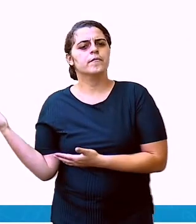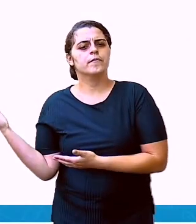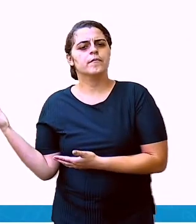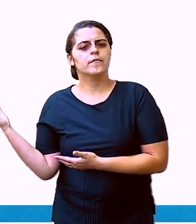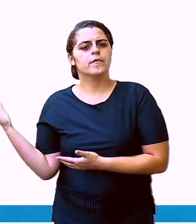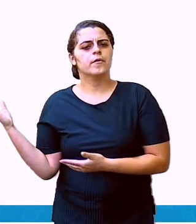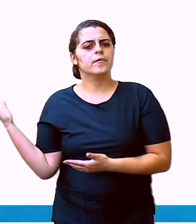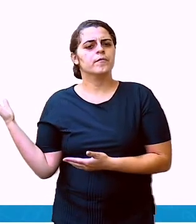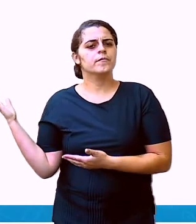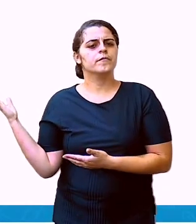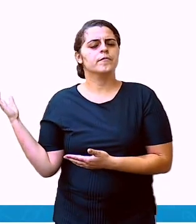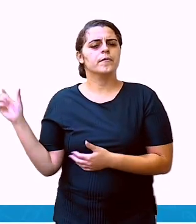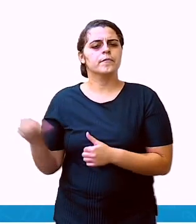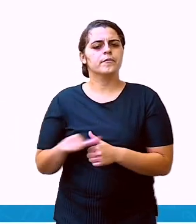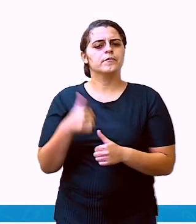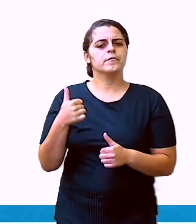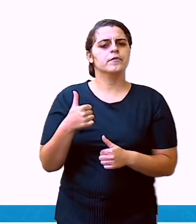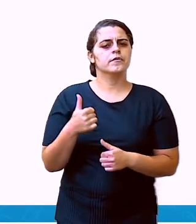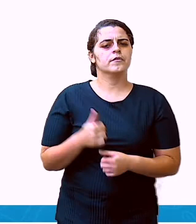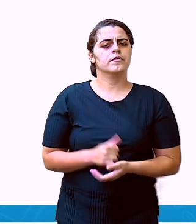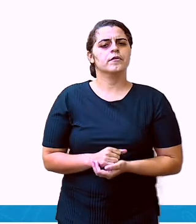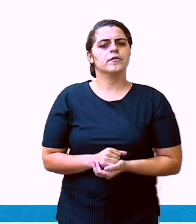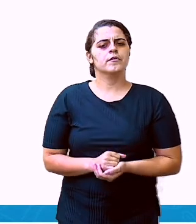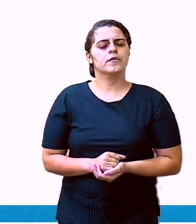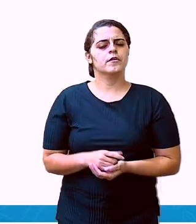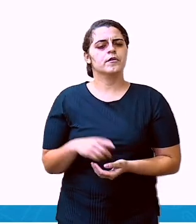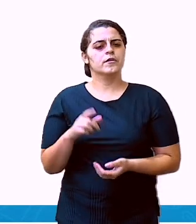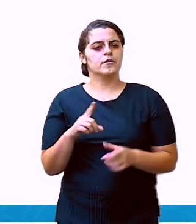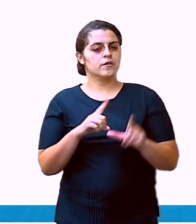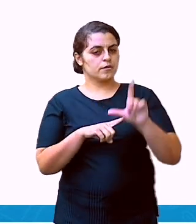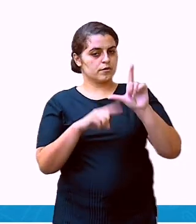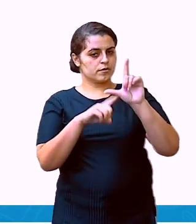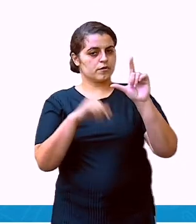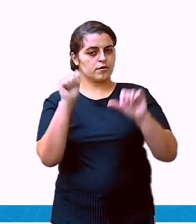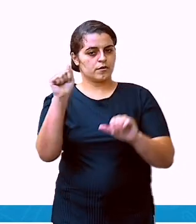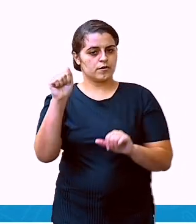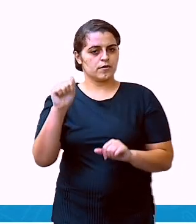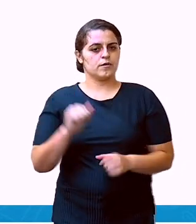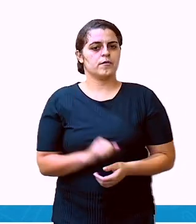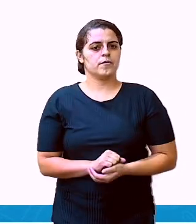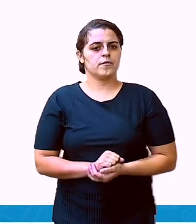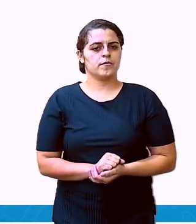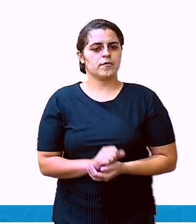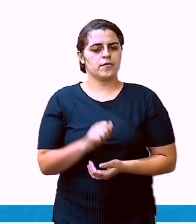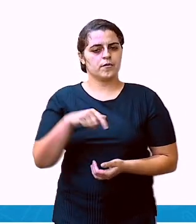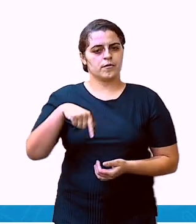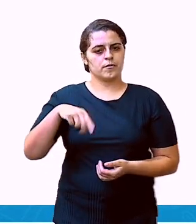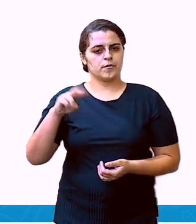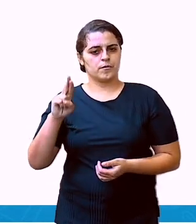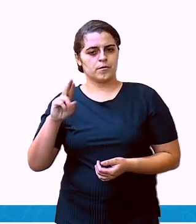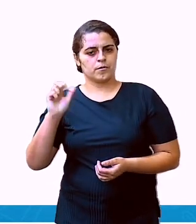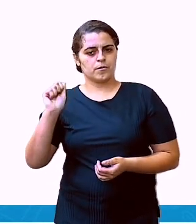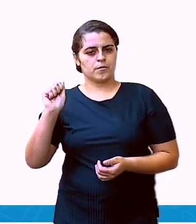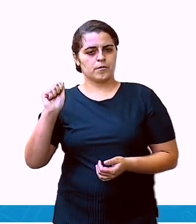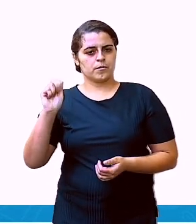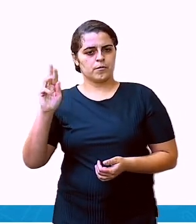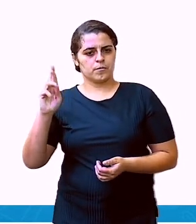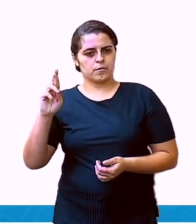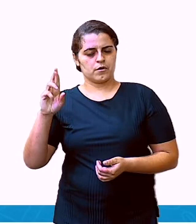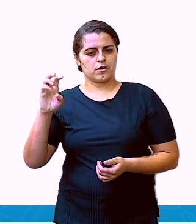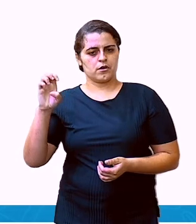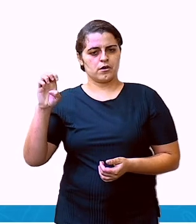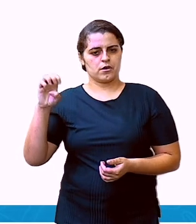Na primeira opção, na letra A, está escrita. Qua-re